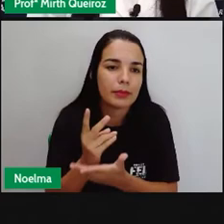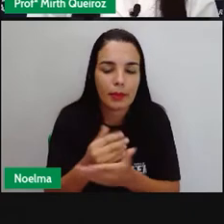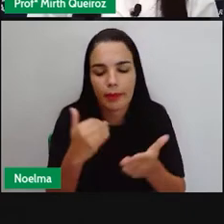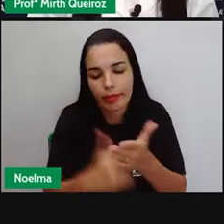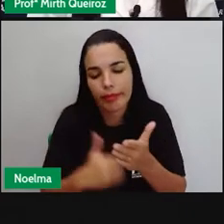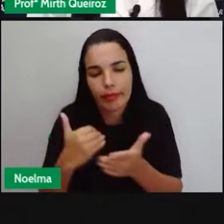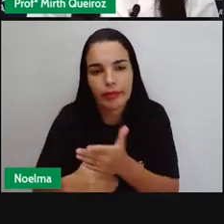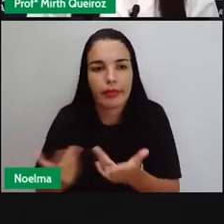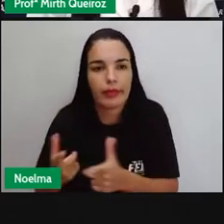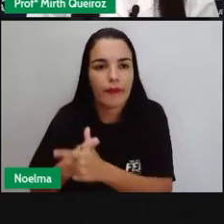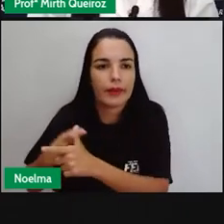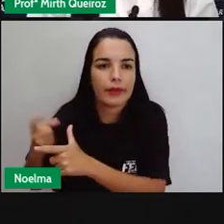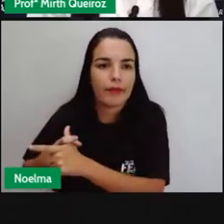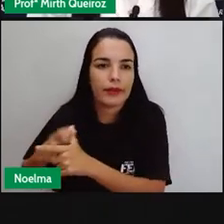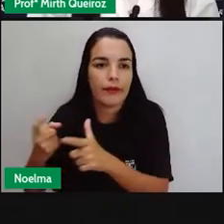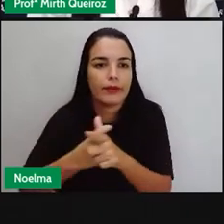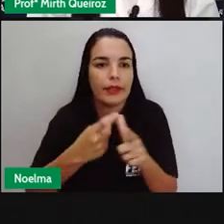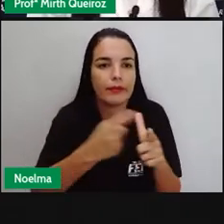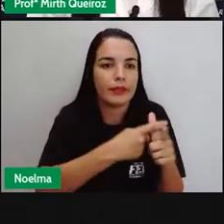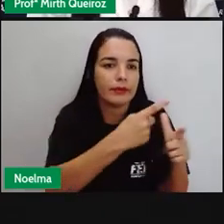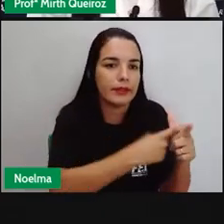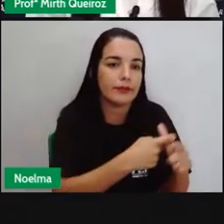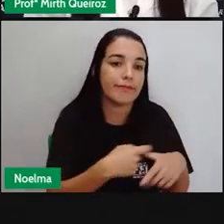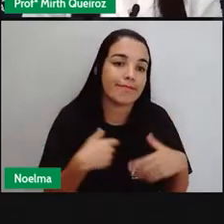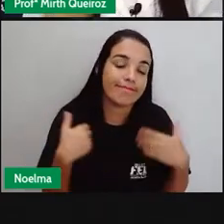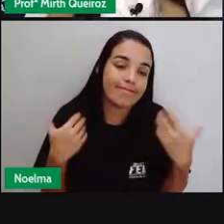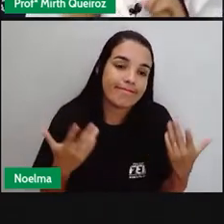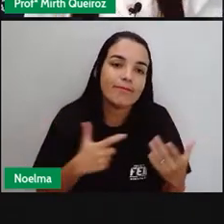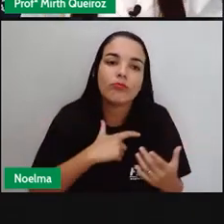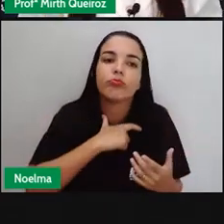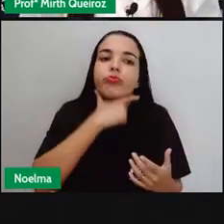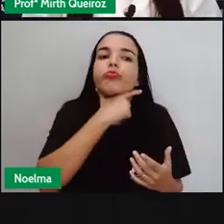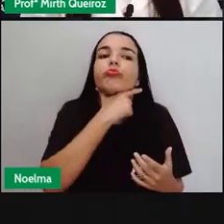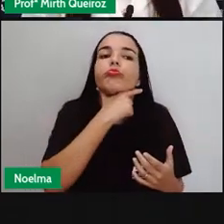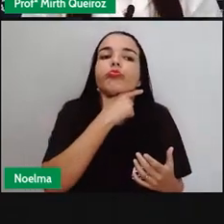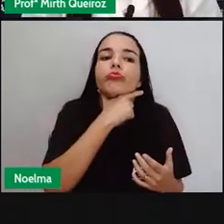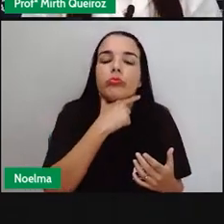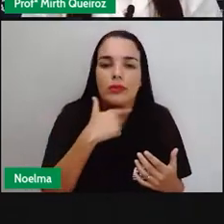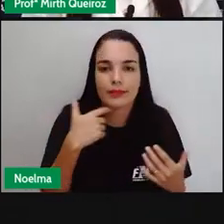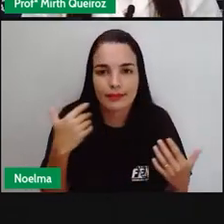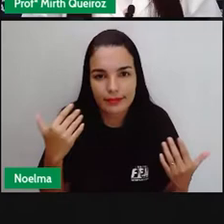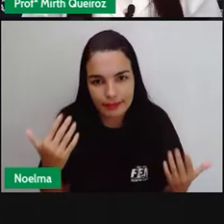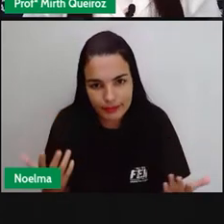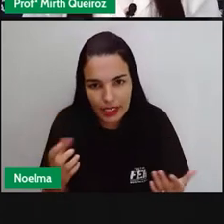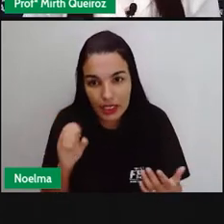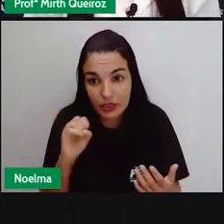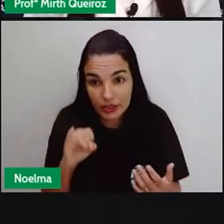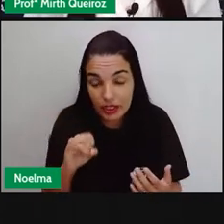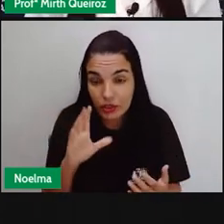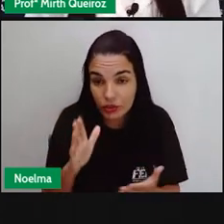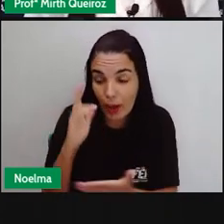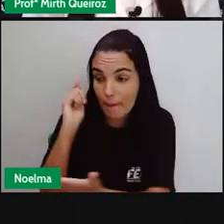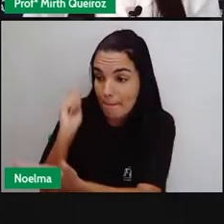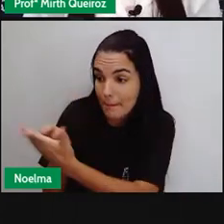na mão dos grandes fazendeiros. Então, eles sempre estavam endividados. Eles já entraram endividados, porque quem